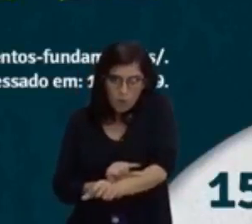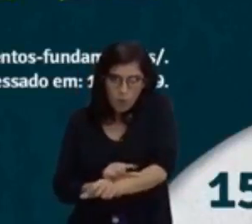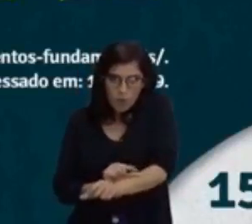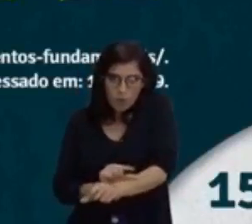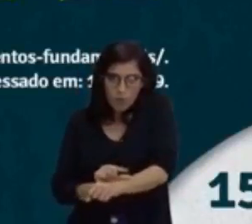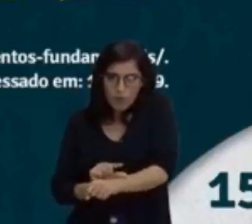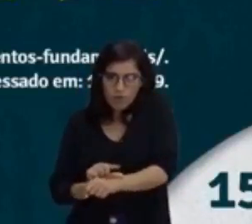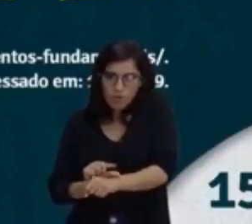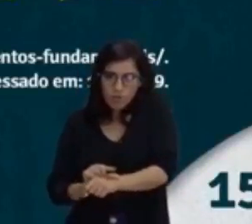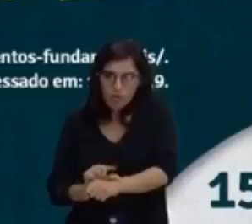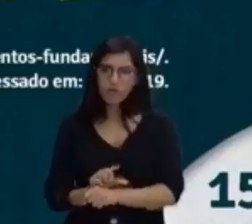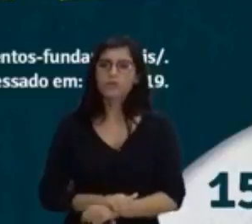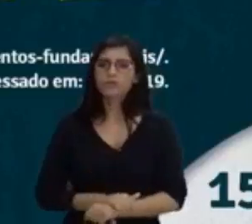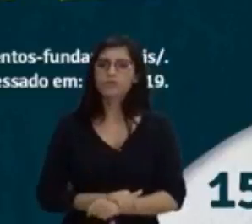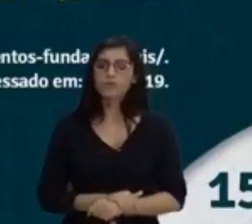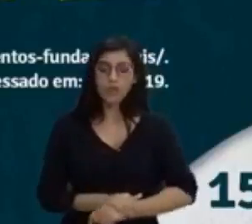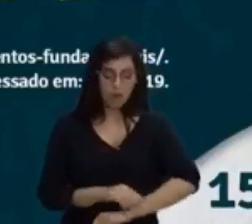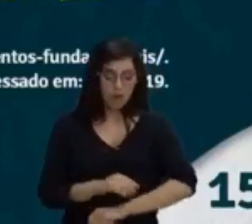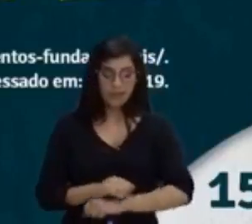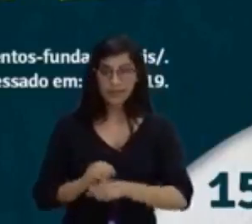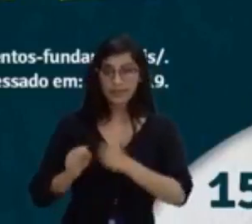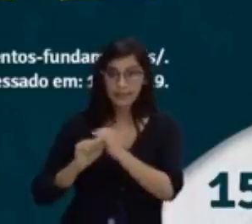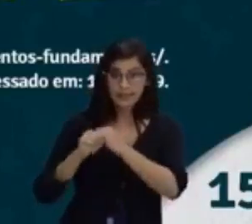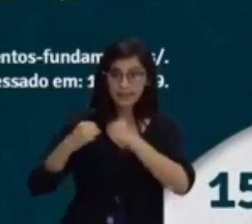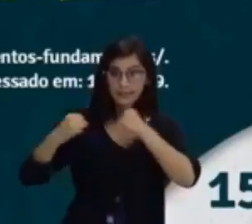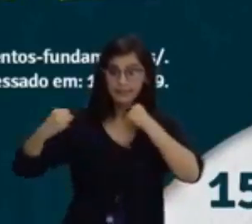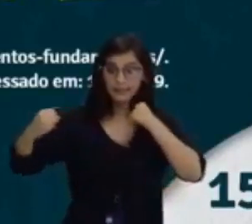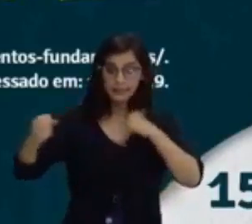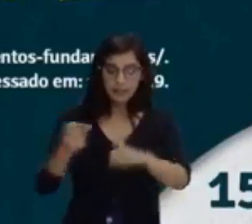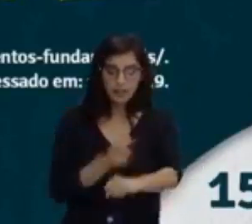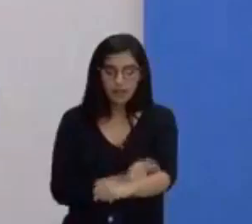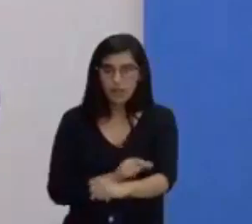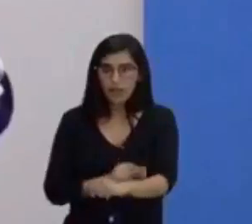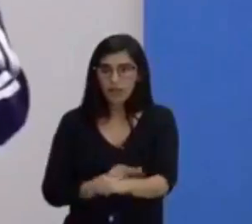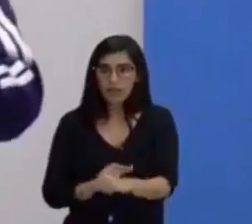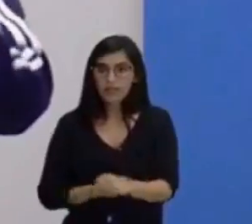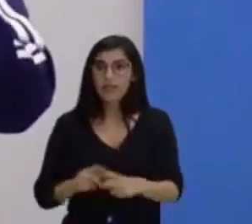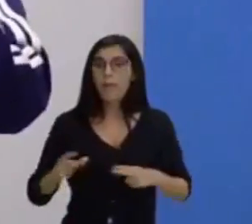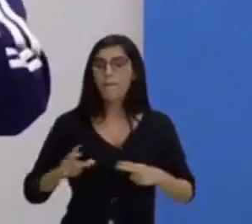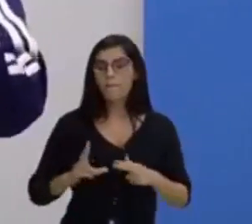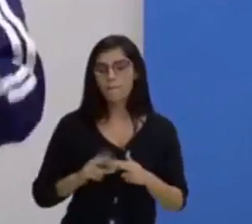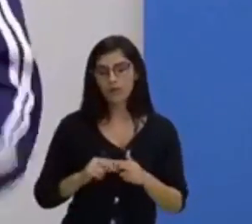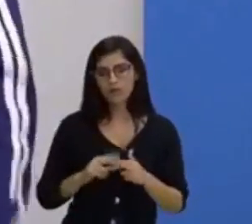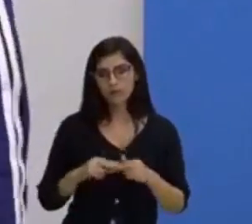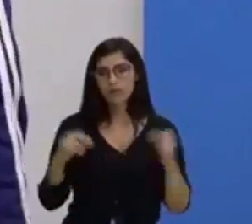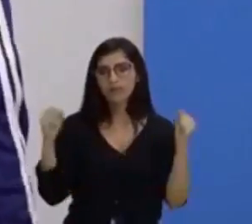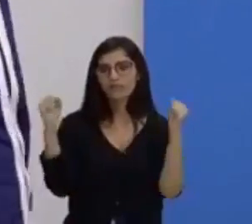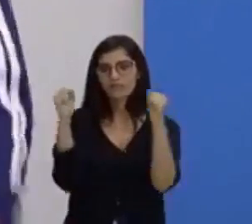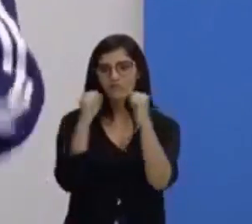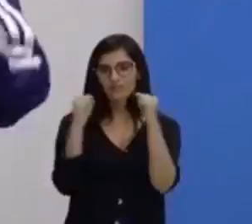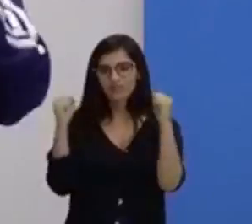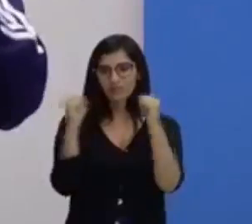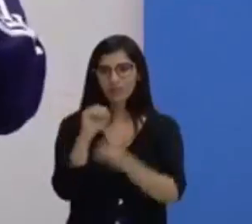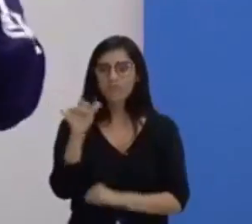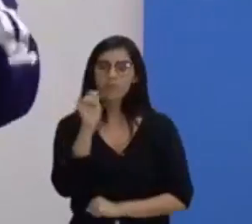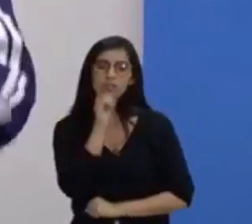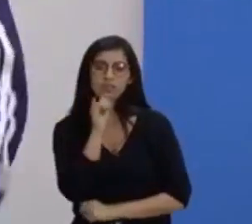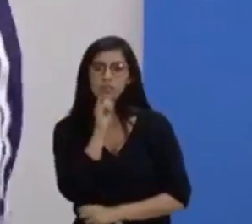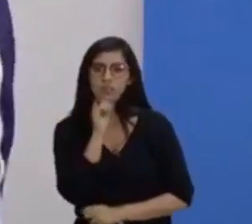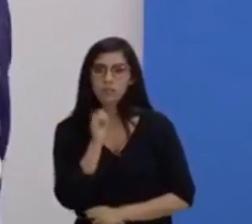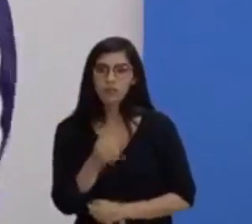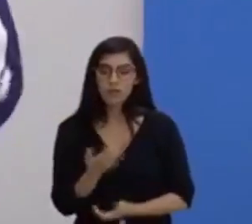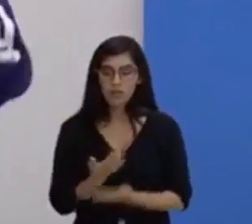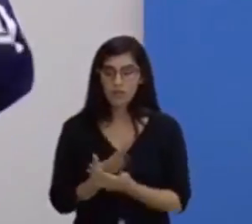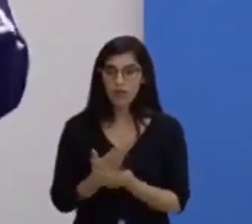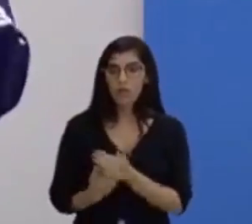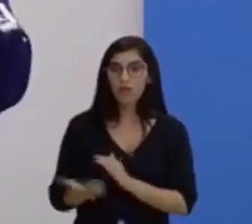resistência muscular localizada é muito utilizada nas academias. A gente deu exemplos agora na aula